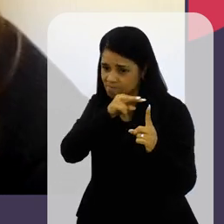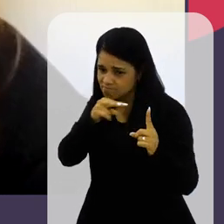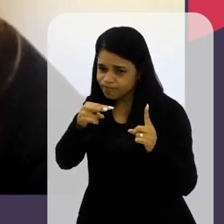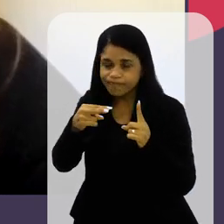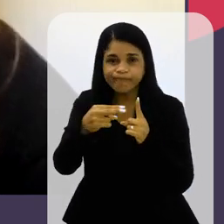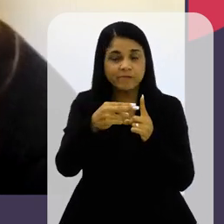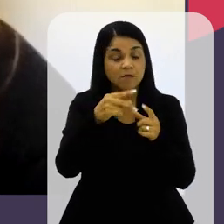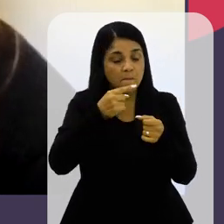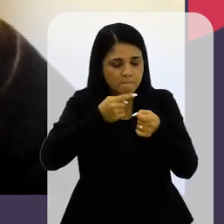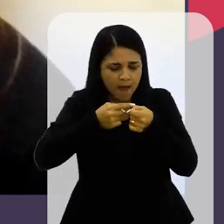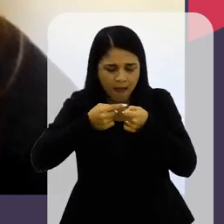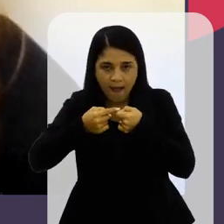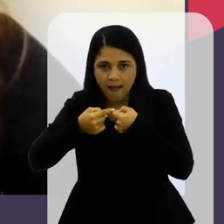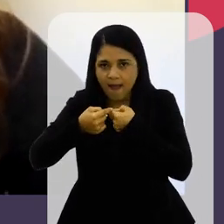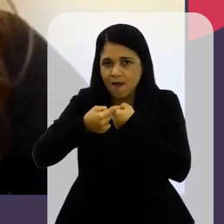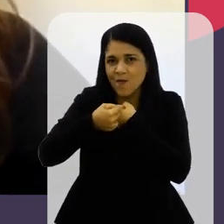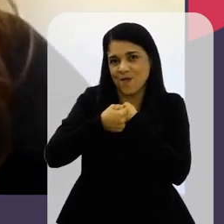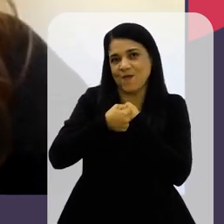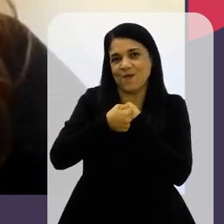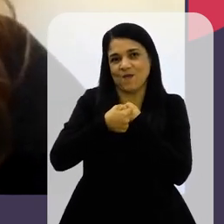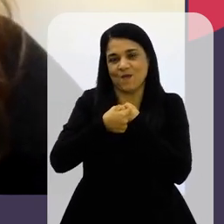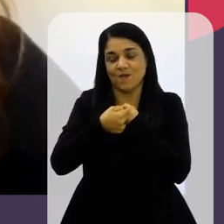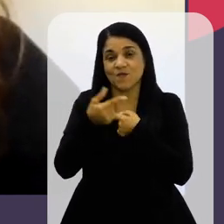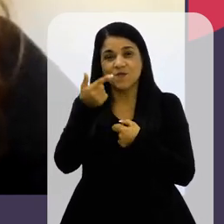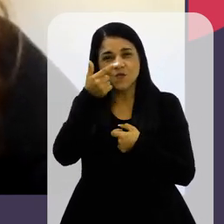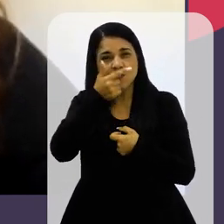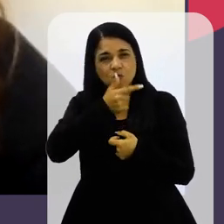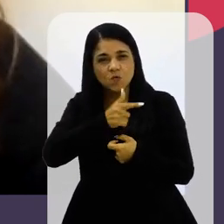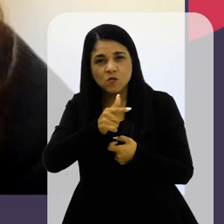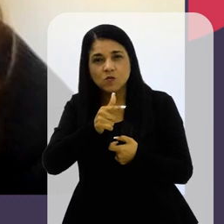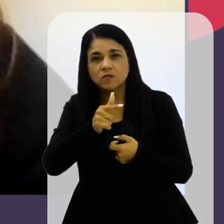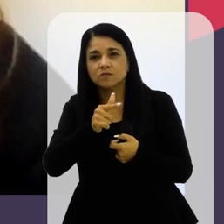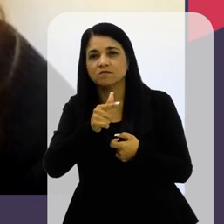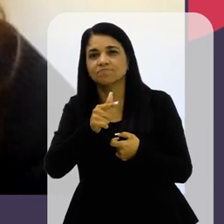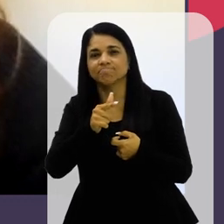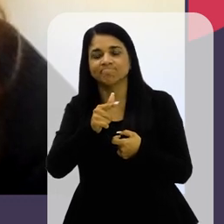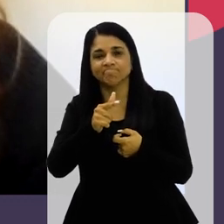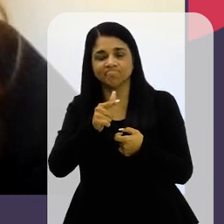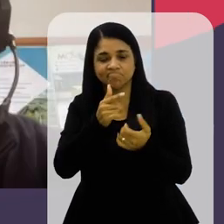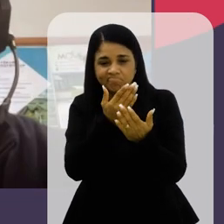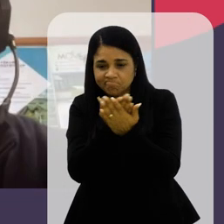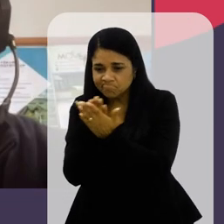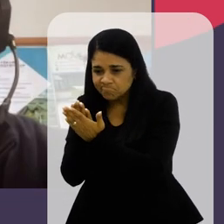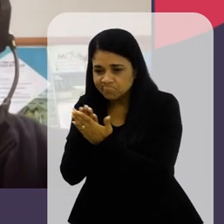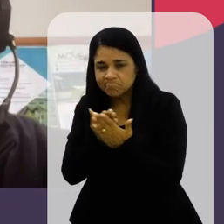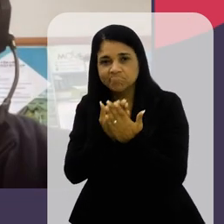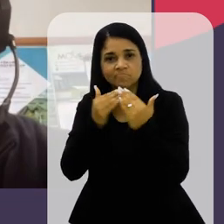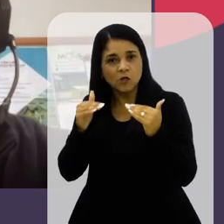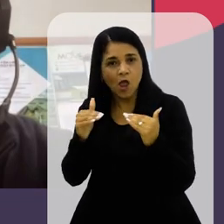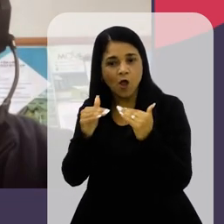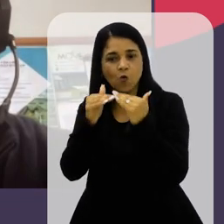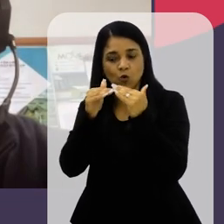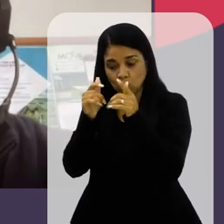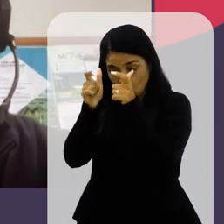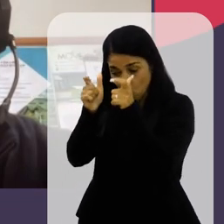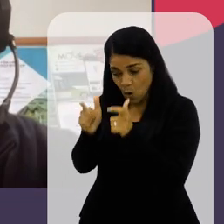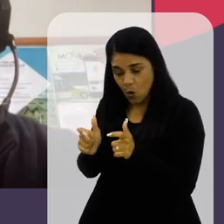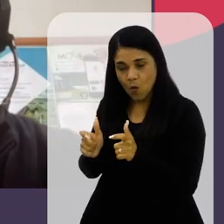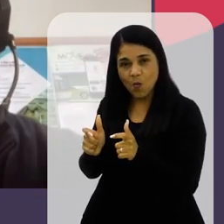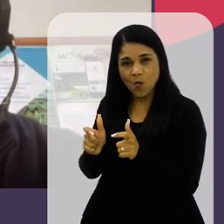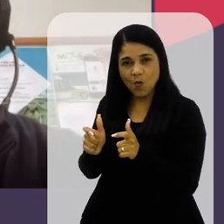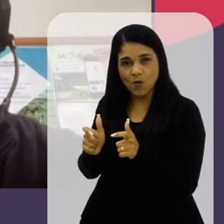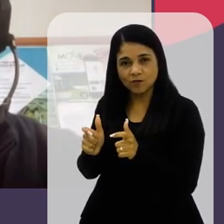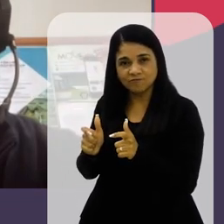Que são Os bairros Né Então a gente Conseguiu Fazer Essa Fazer Esse estudo De acordo Com a